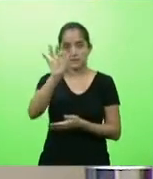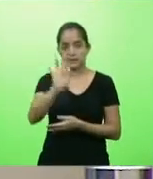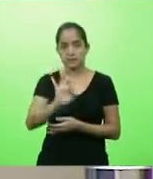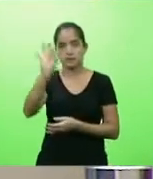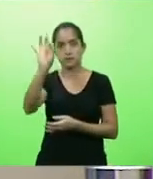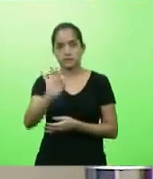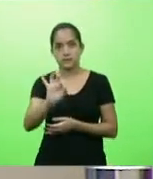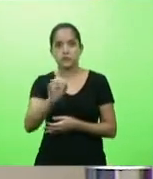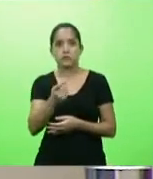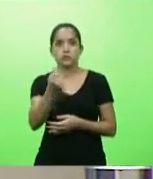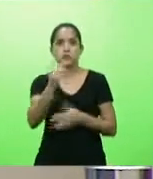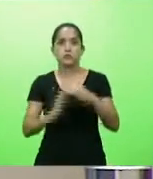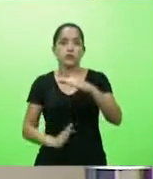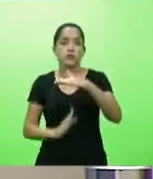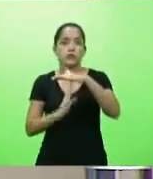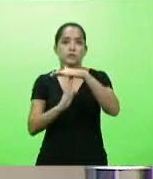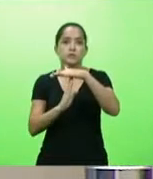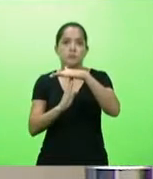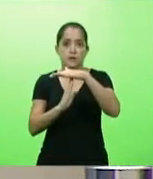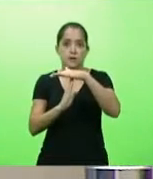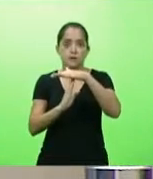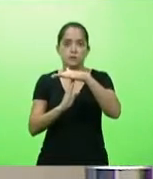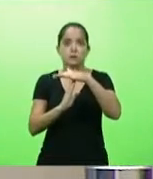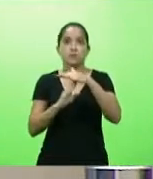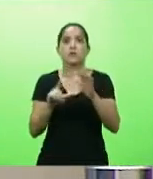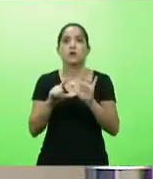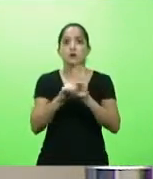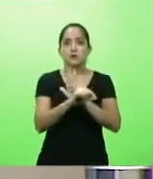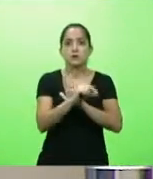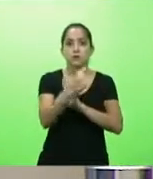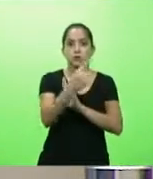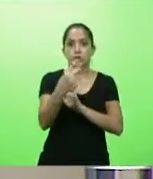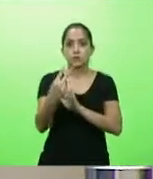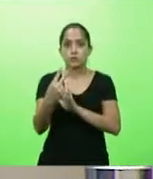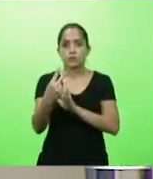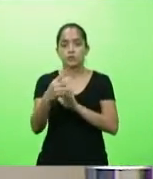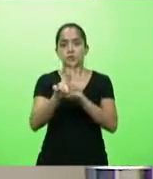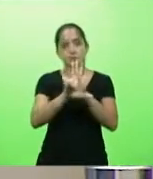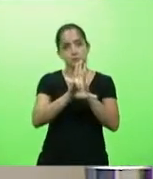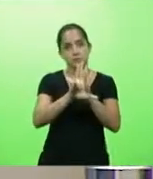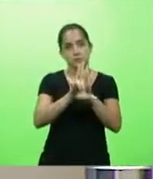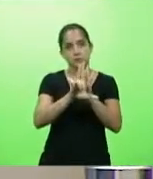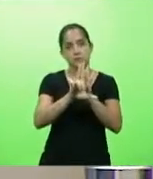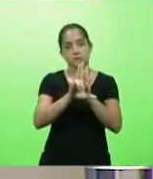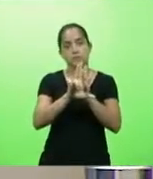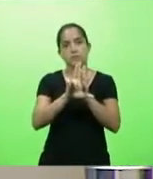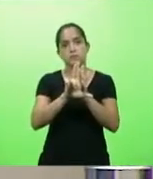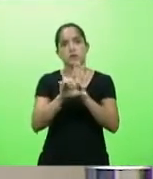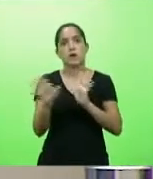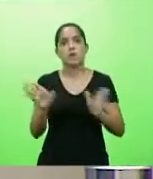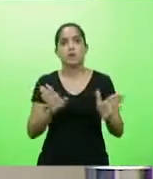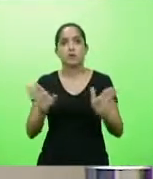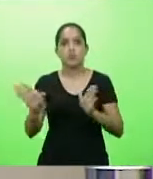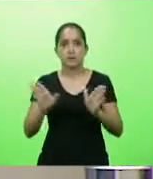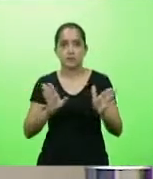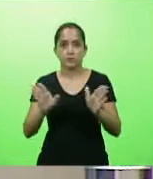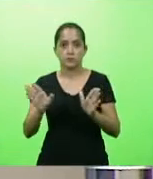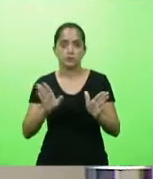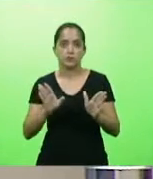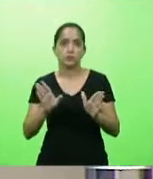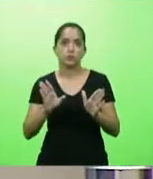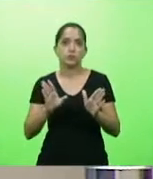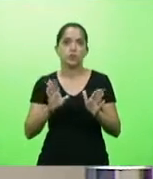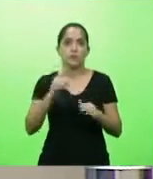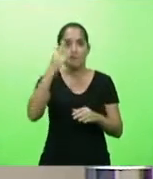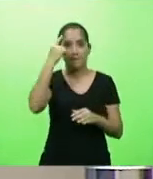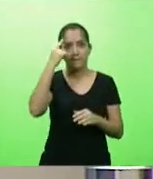valores máximos previstos nos anexos 1 e 2 da referida lei relativo ao período de apuração de 1º de